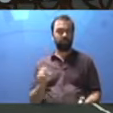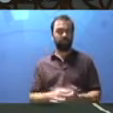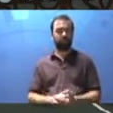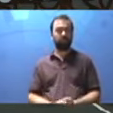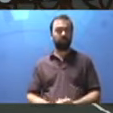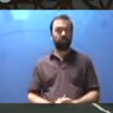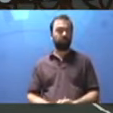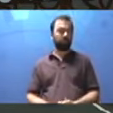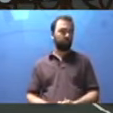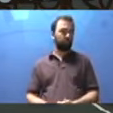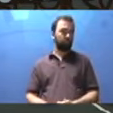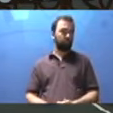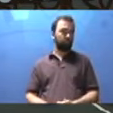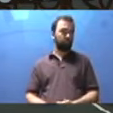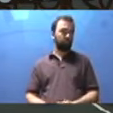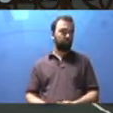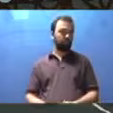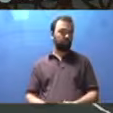Página 133.